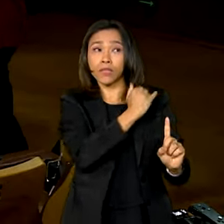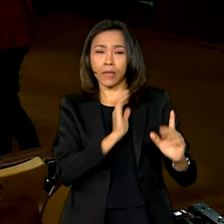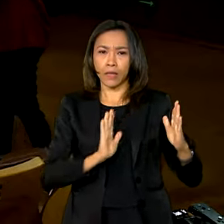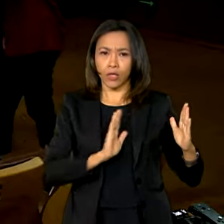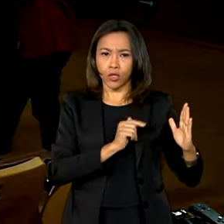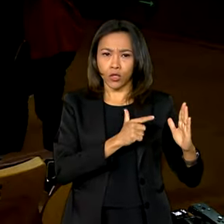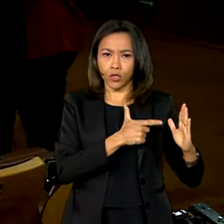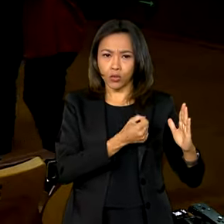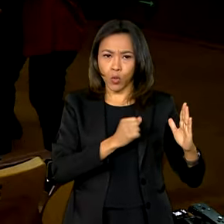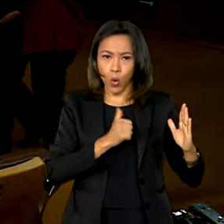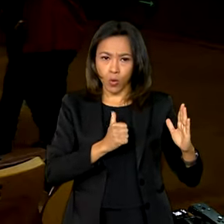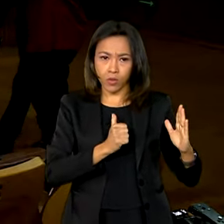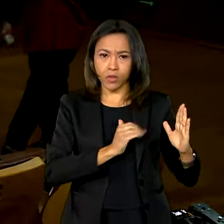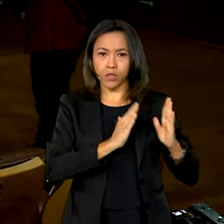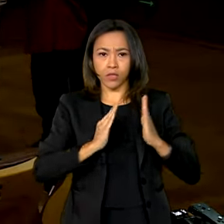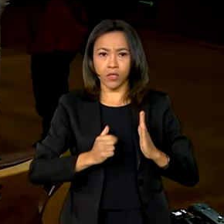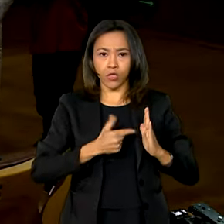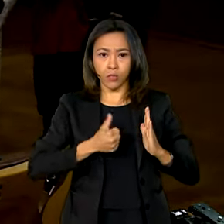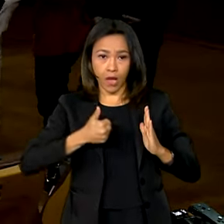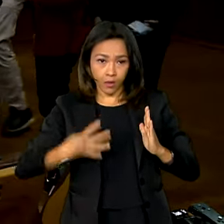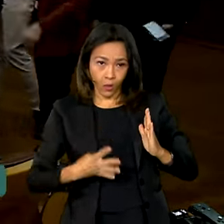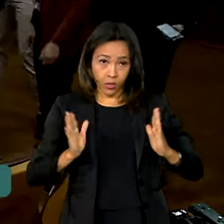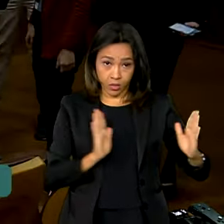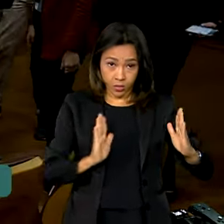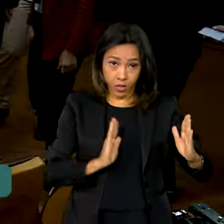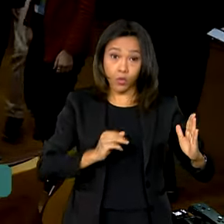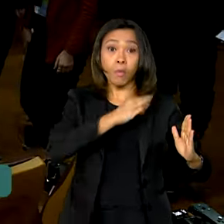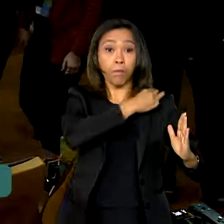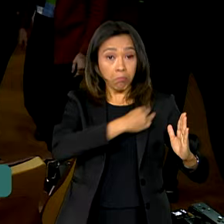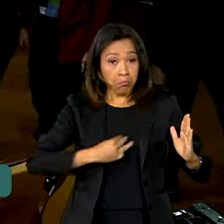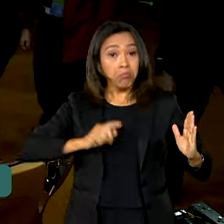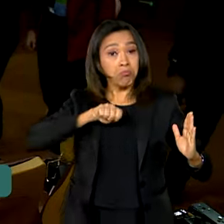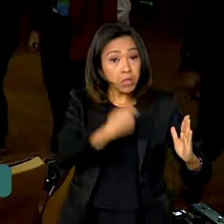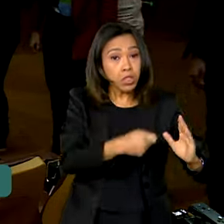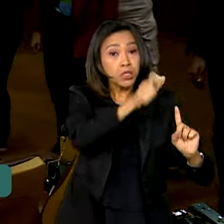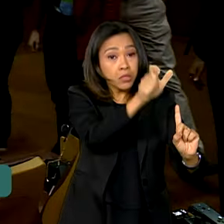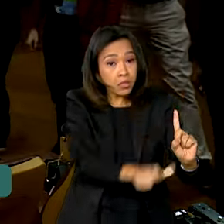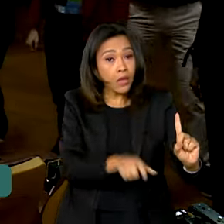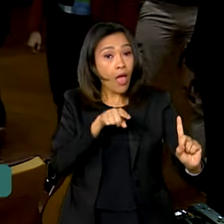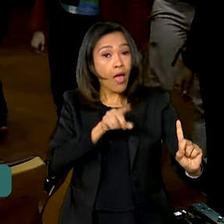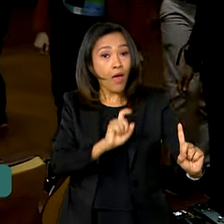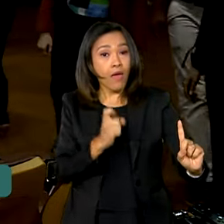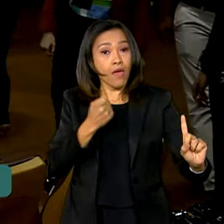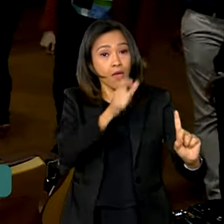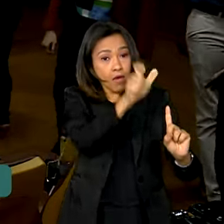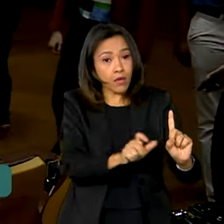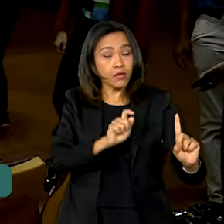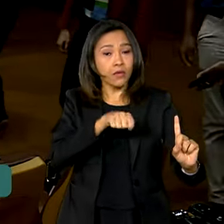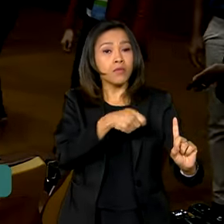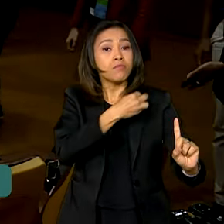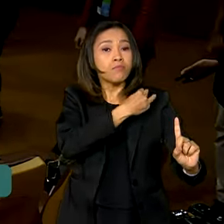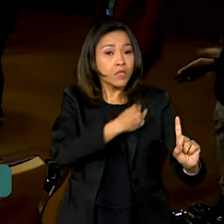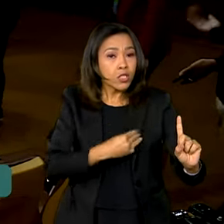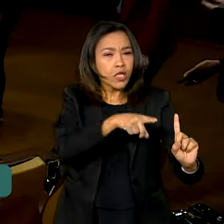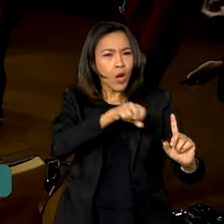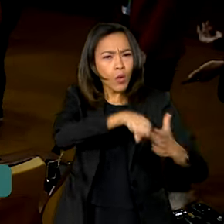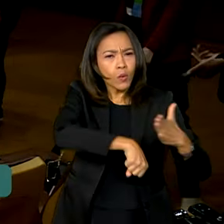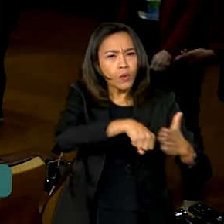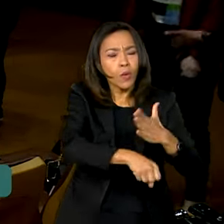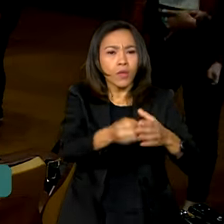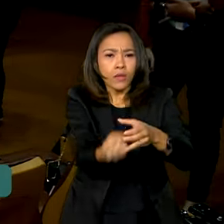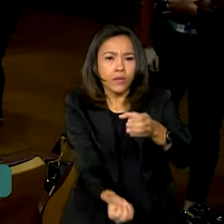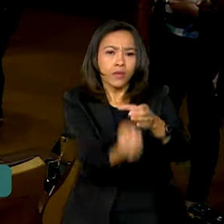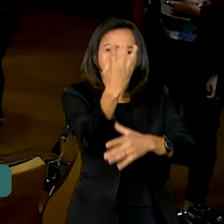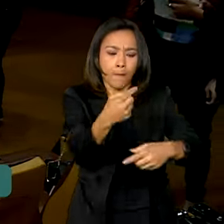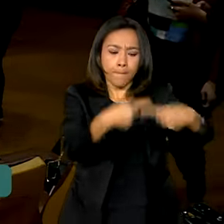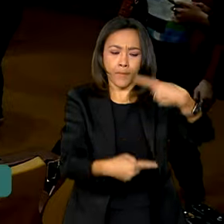2011 e 2014. Durante sua gestão, a ex-ministra lutou pela implementação de políticas